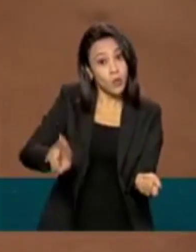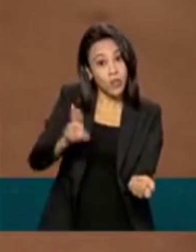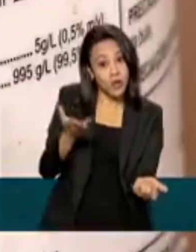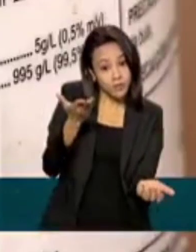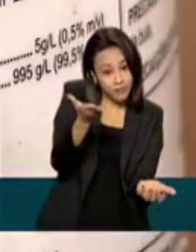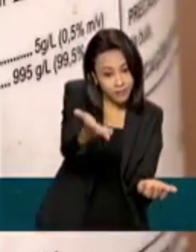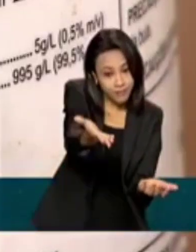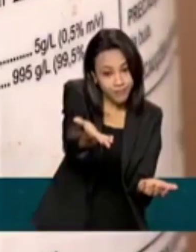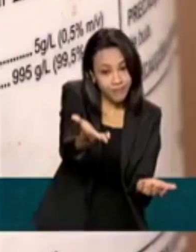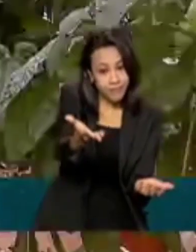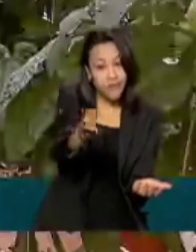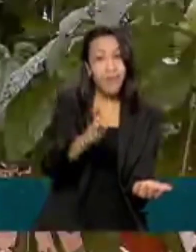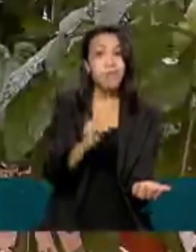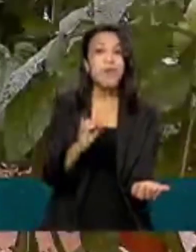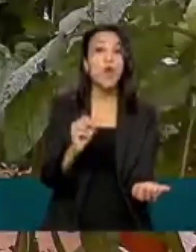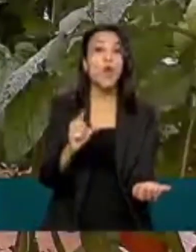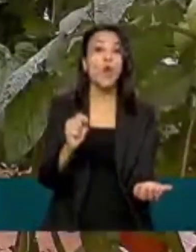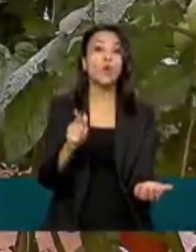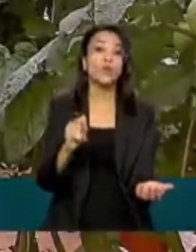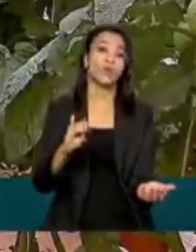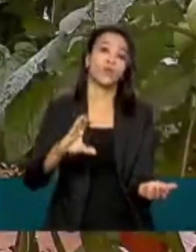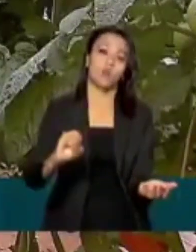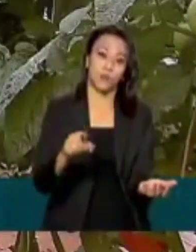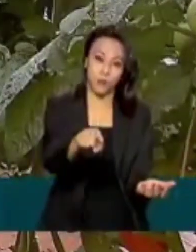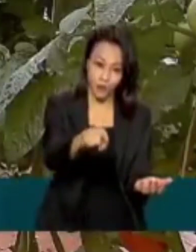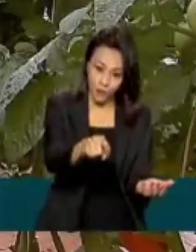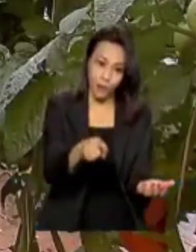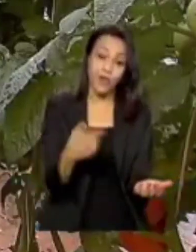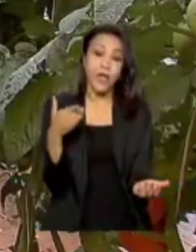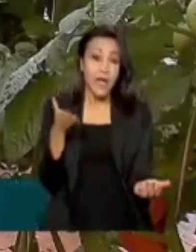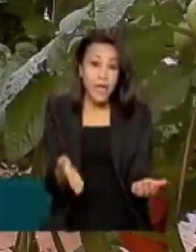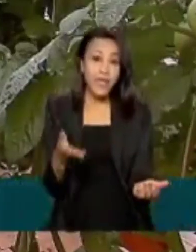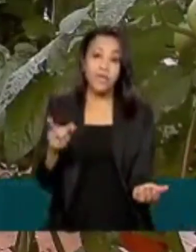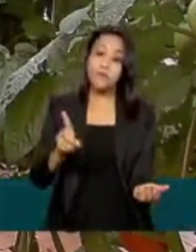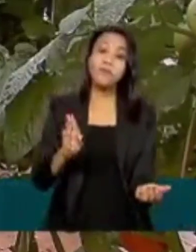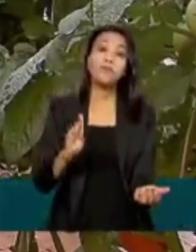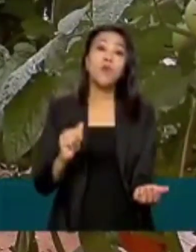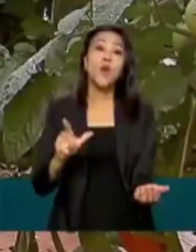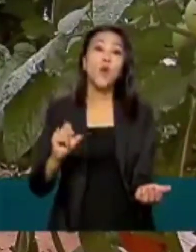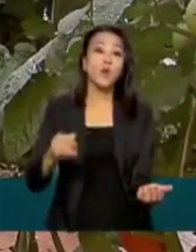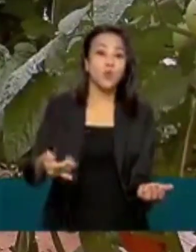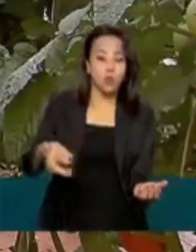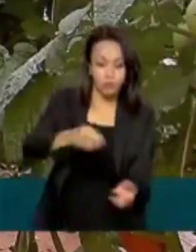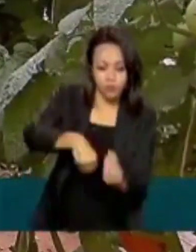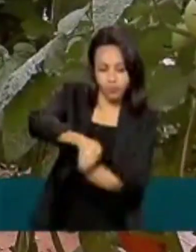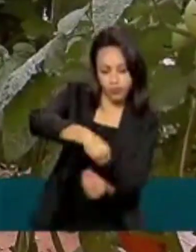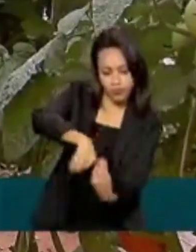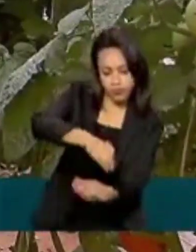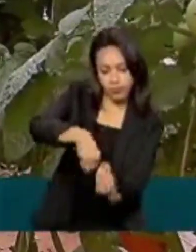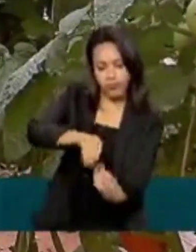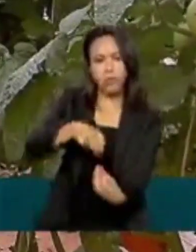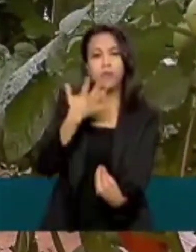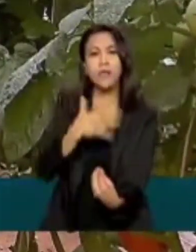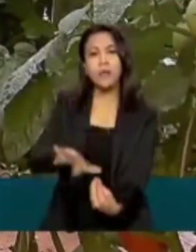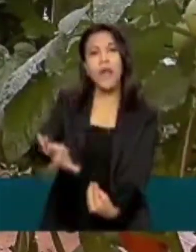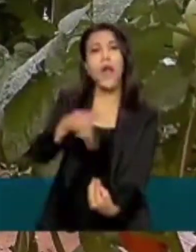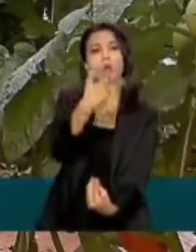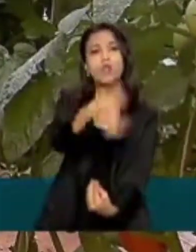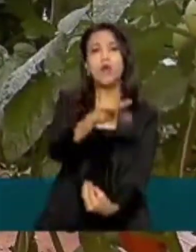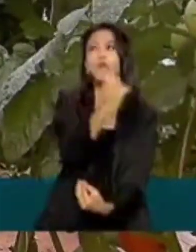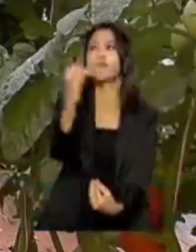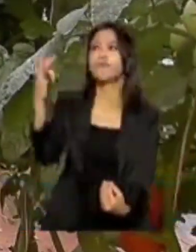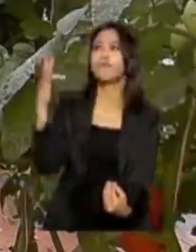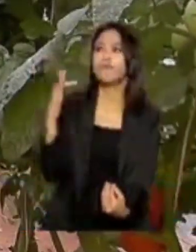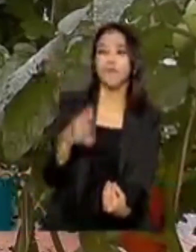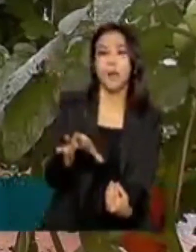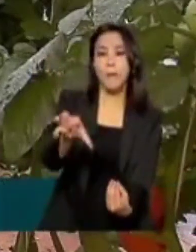um defensivo biológico. Os defensivos agrícolas biológicos são feitos a partir de substâncias que já estão na natureza, como extratos